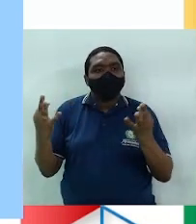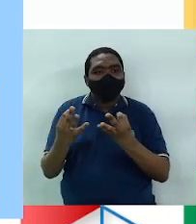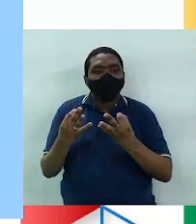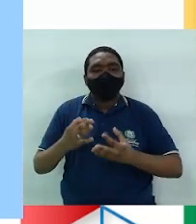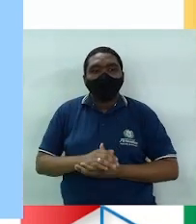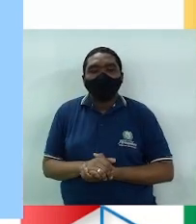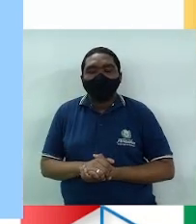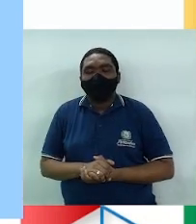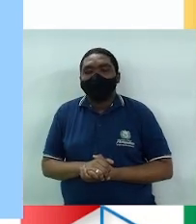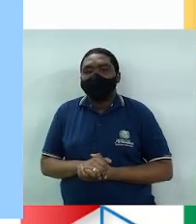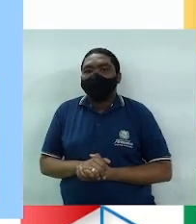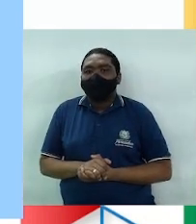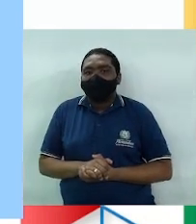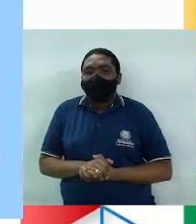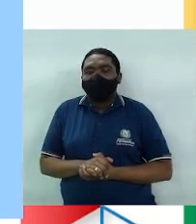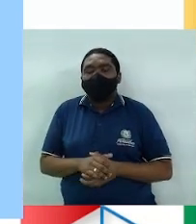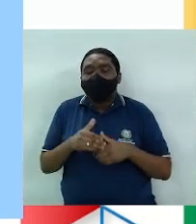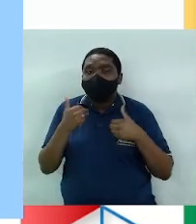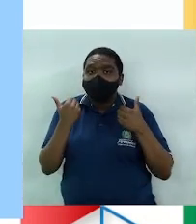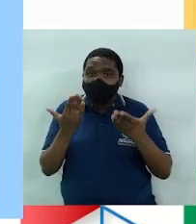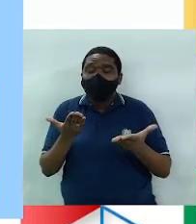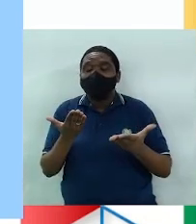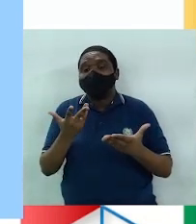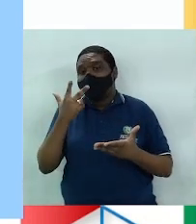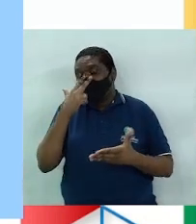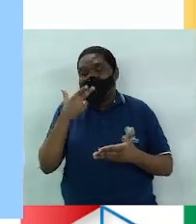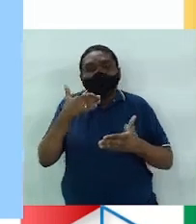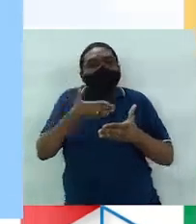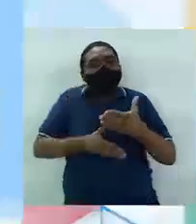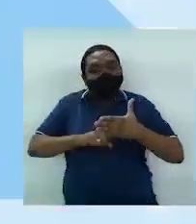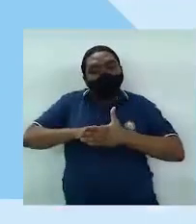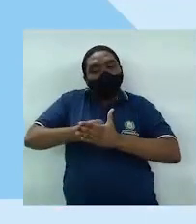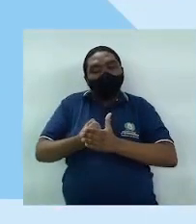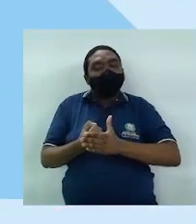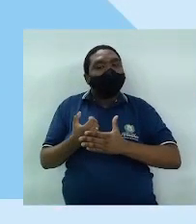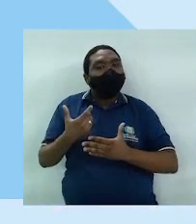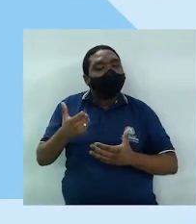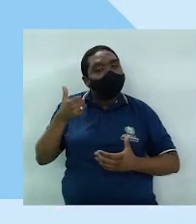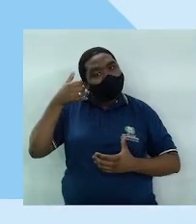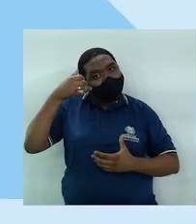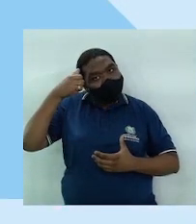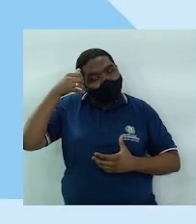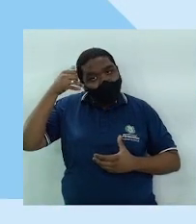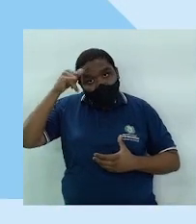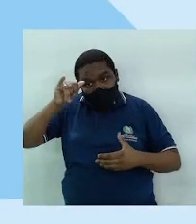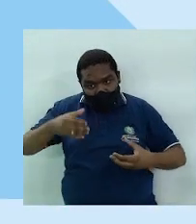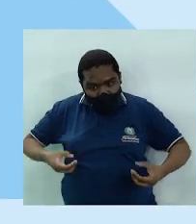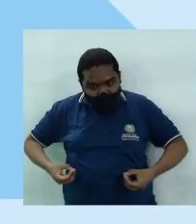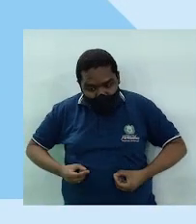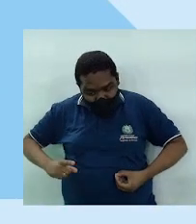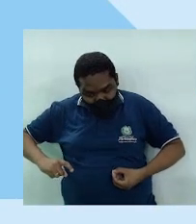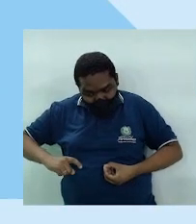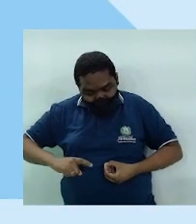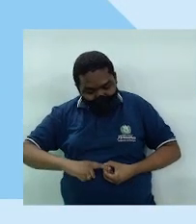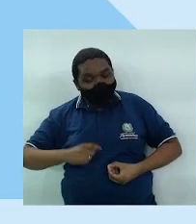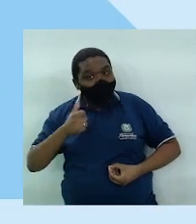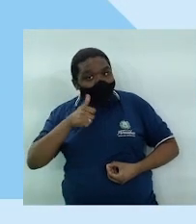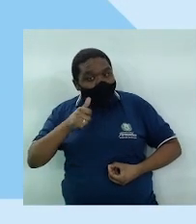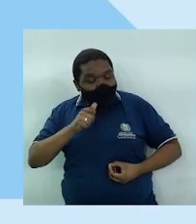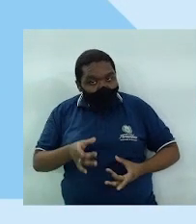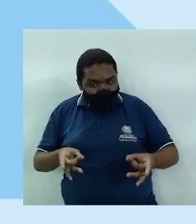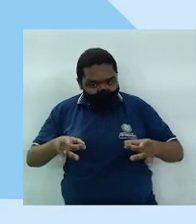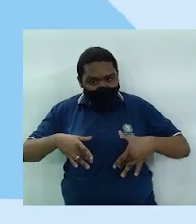Então, a contracepção é meio de impedir com que haja a fecundação do óvulo, tá certo? Haja a fecundação e a mulher, ela